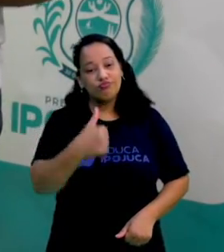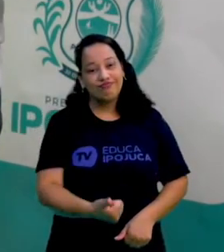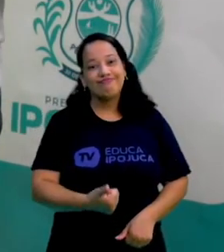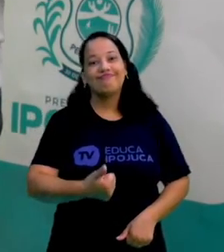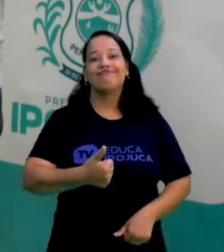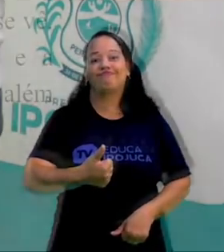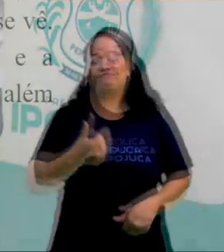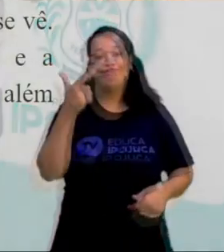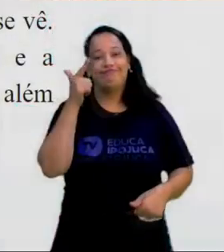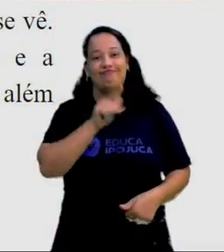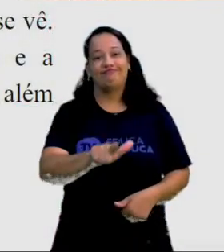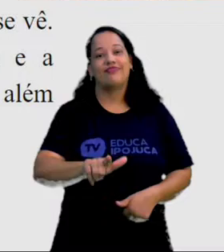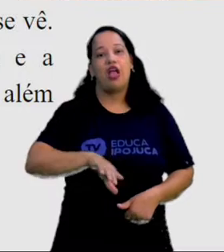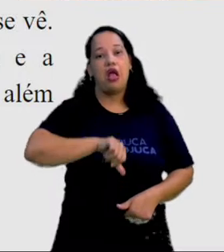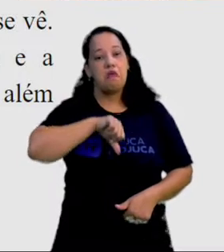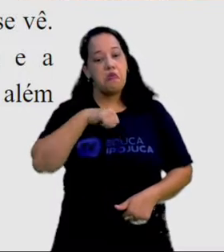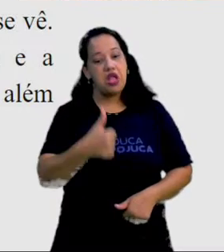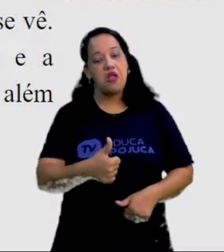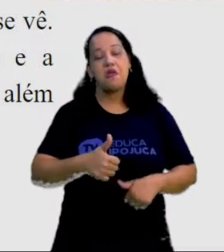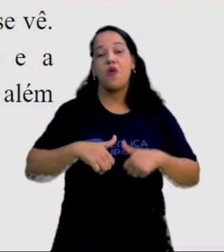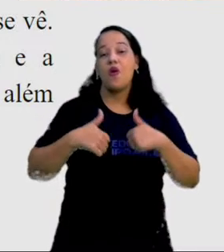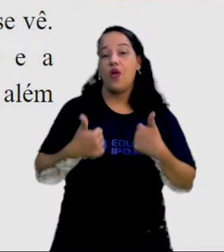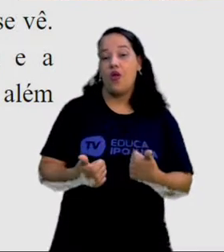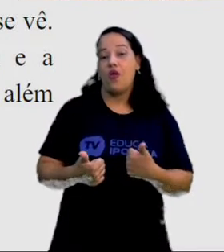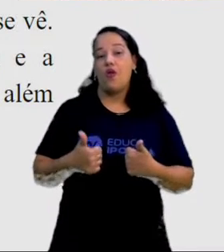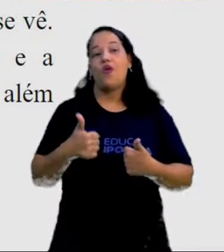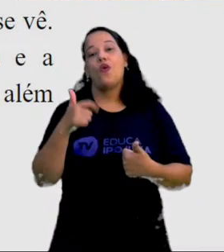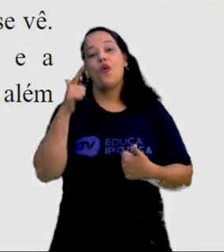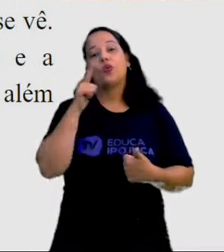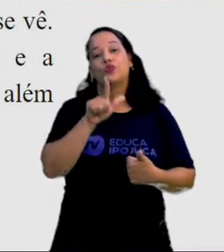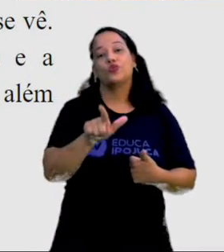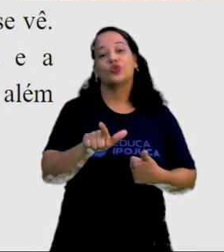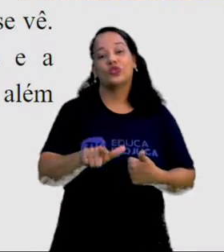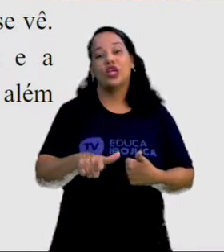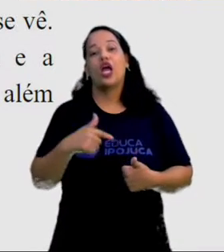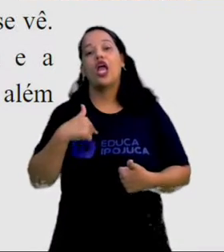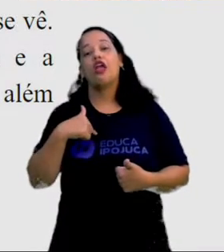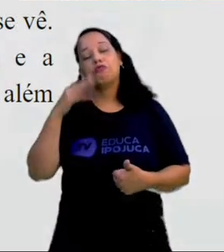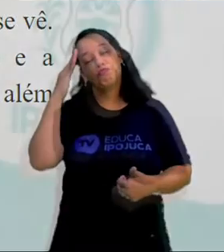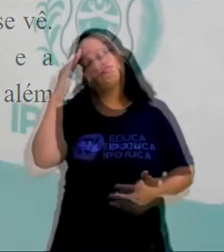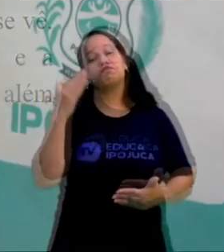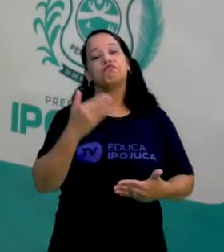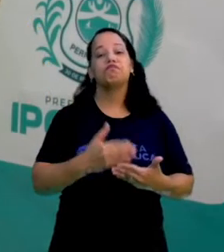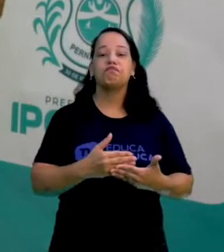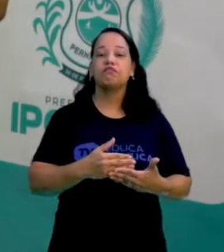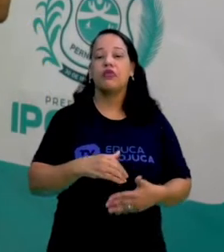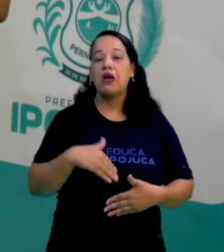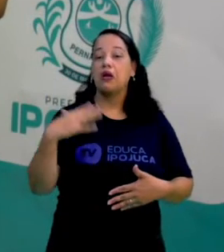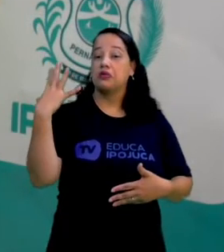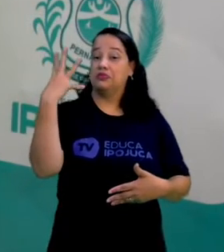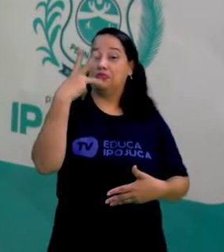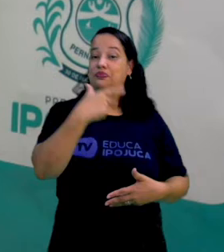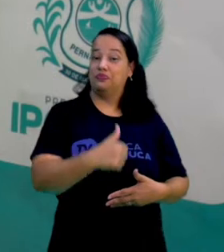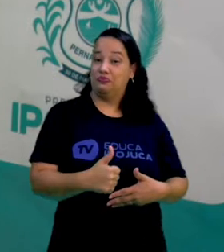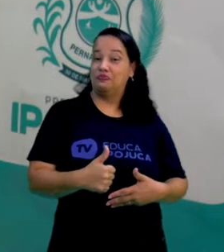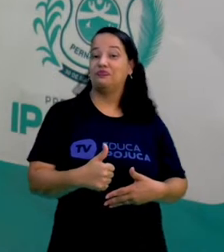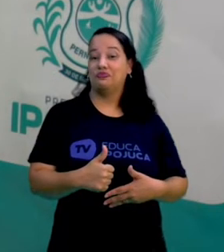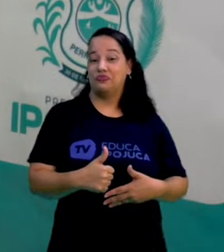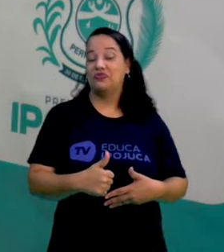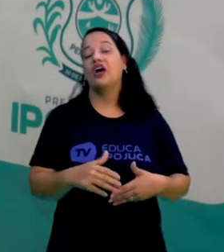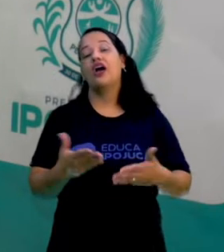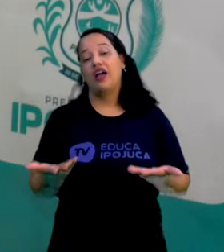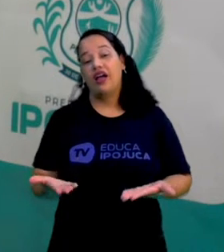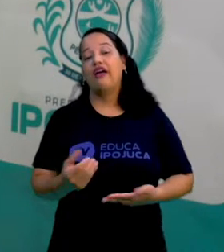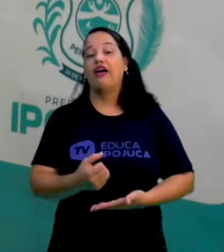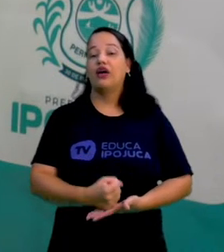exercício, a gente se sente melhor, a gente se sente mais confiante, a gente se sente mais bonito, né? Isso ajuda